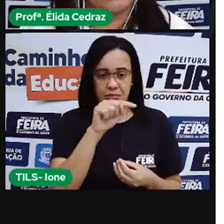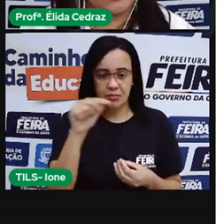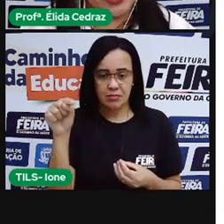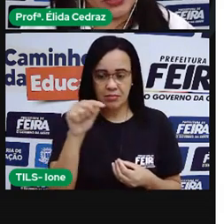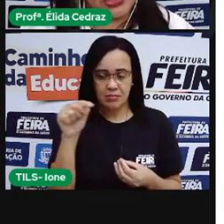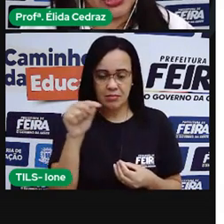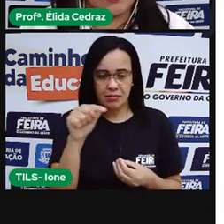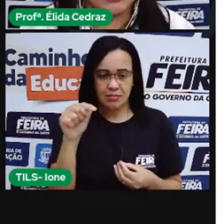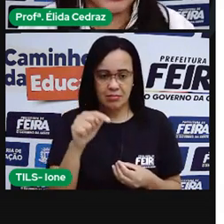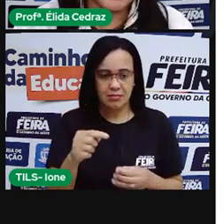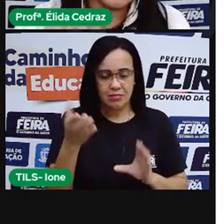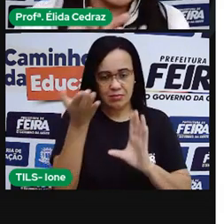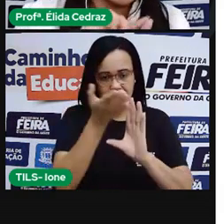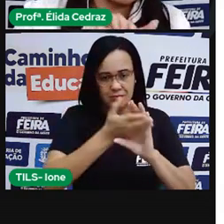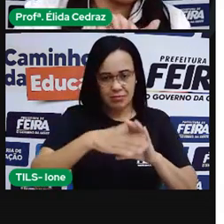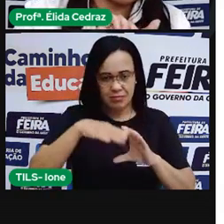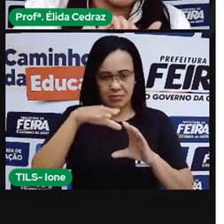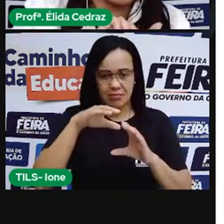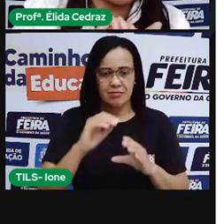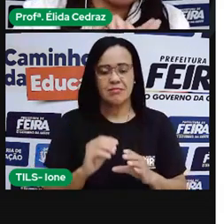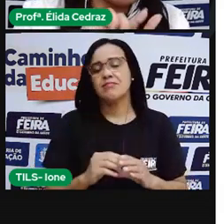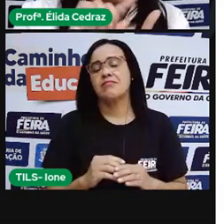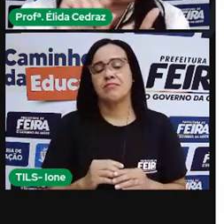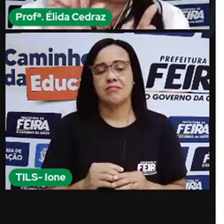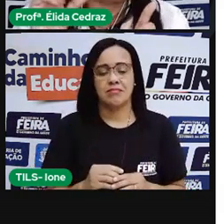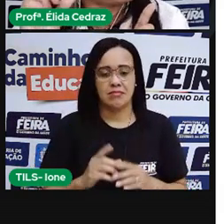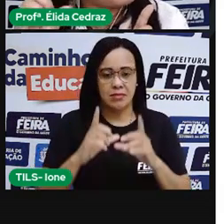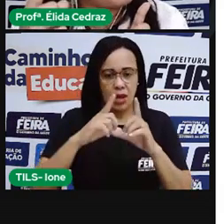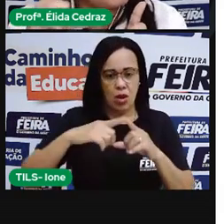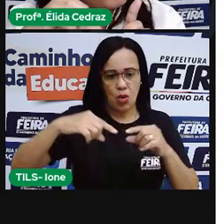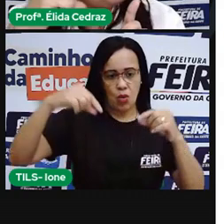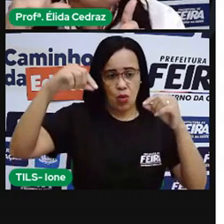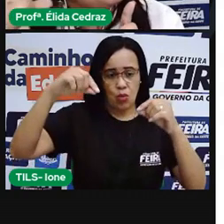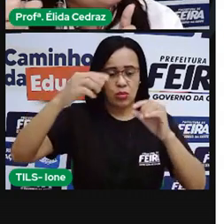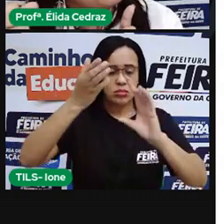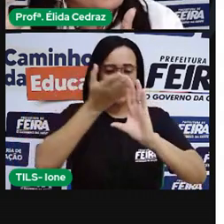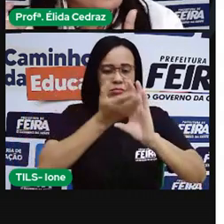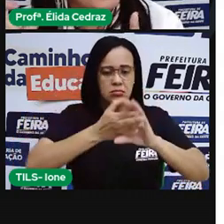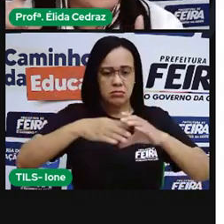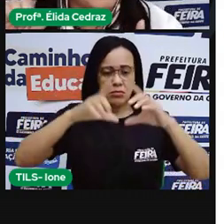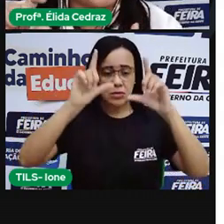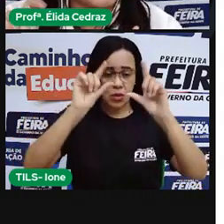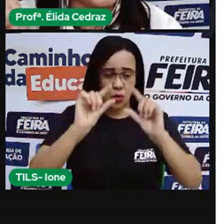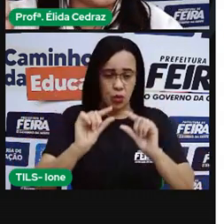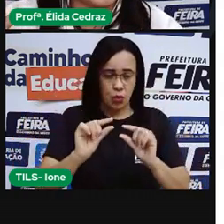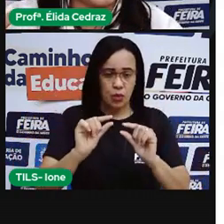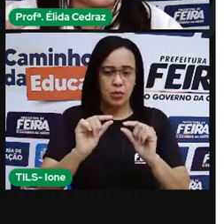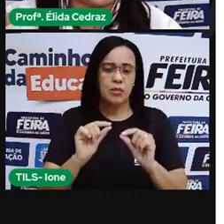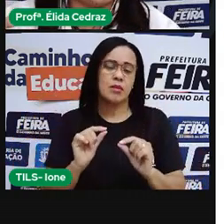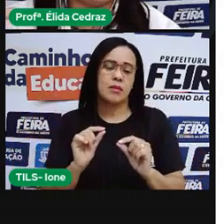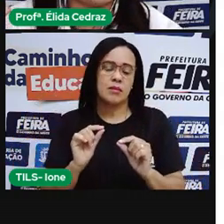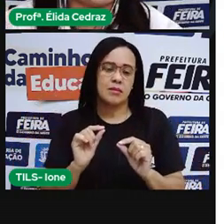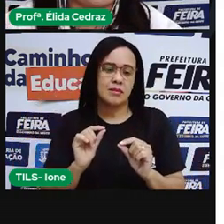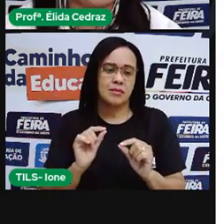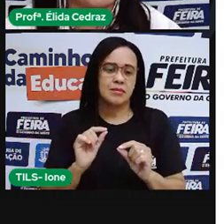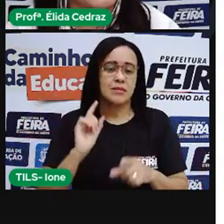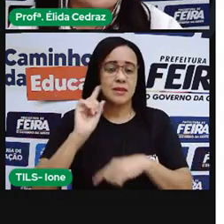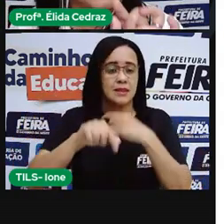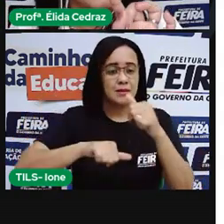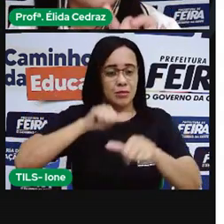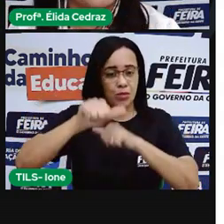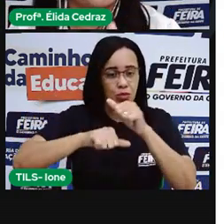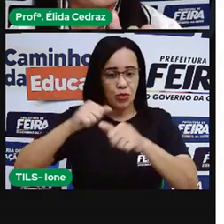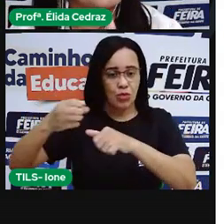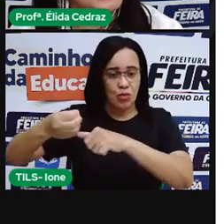minguante e ela vai minguar, diminuir até se tornar Lua nova.